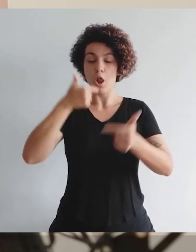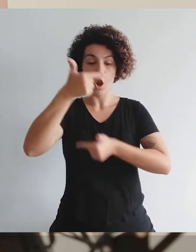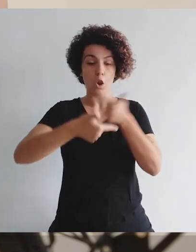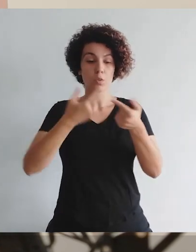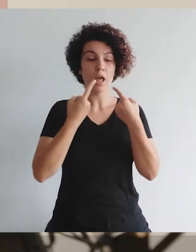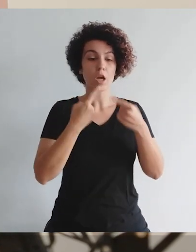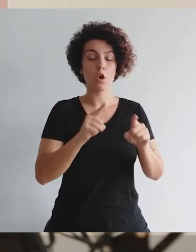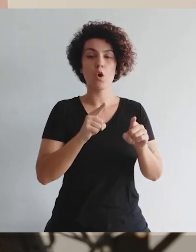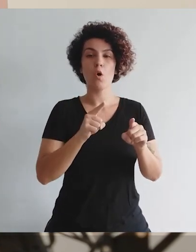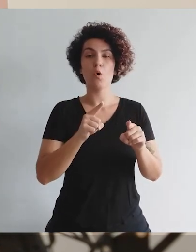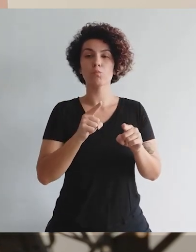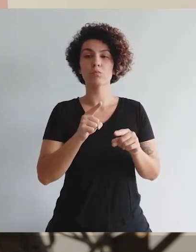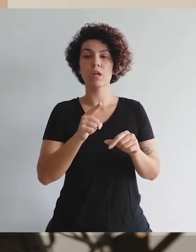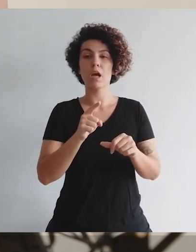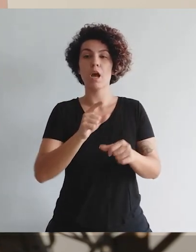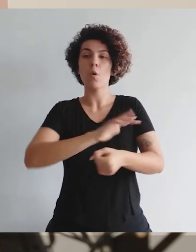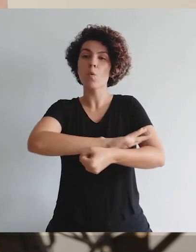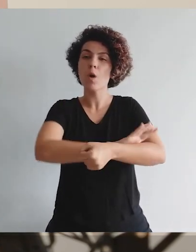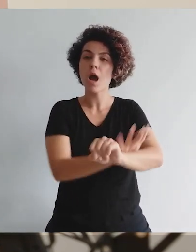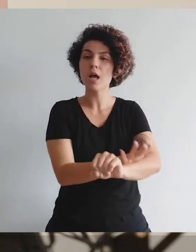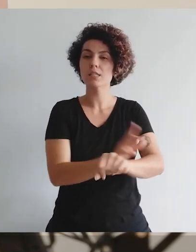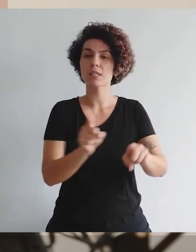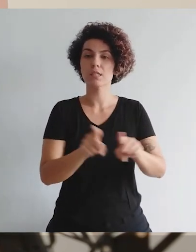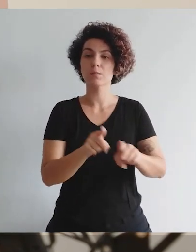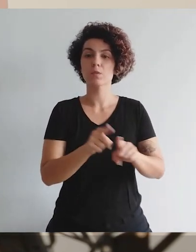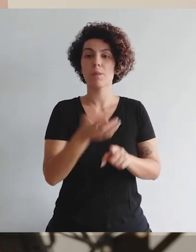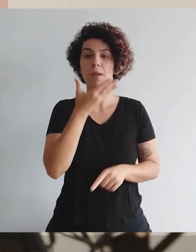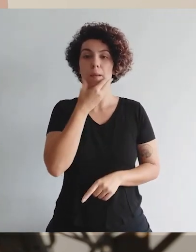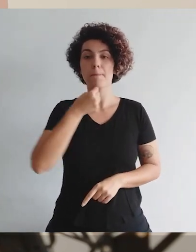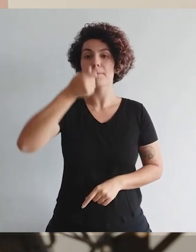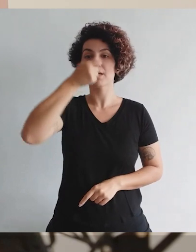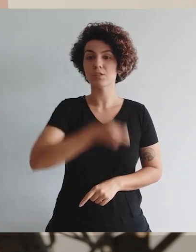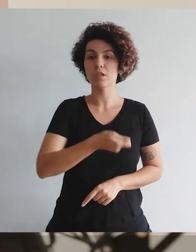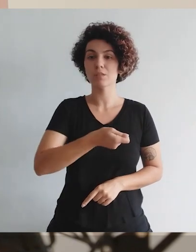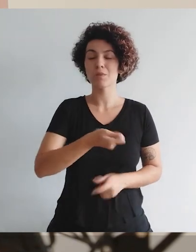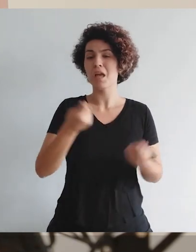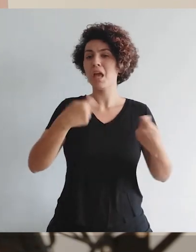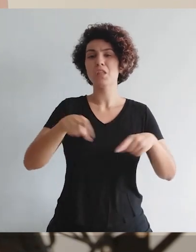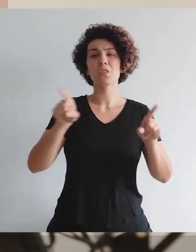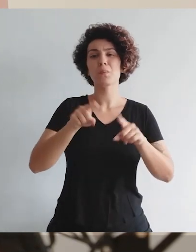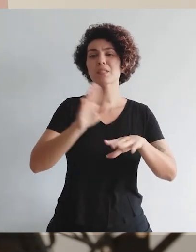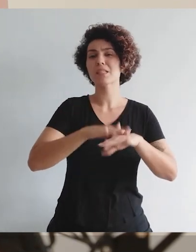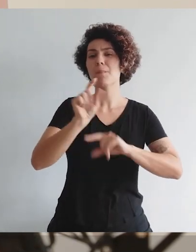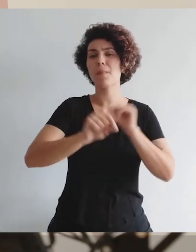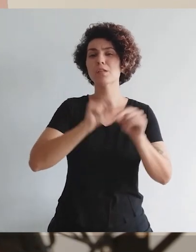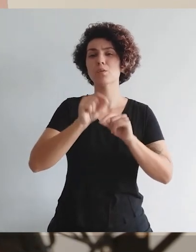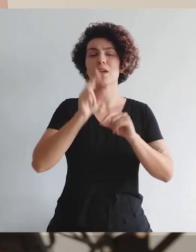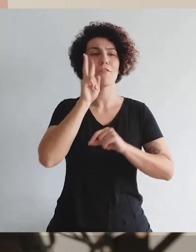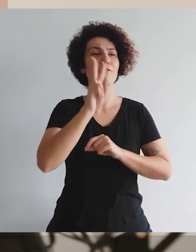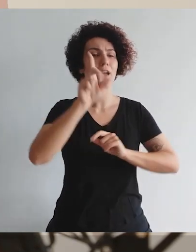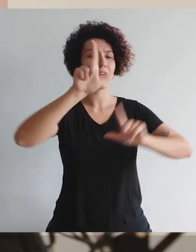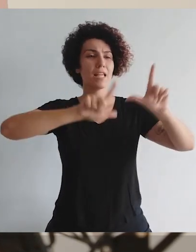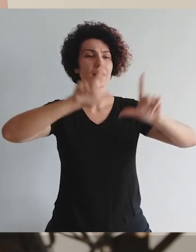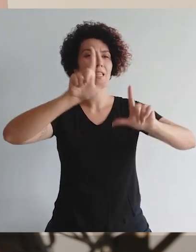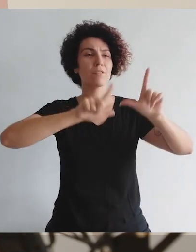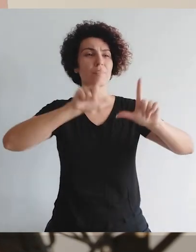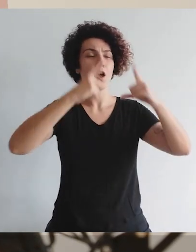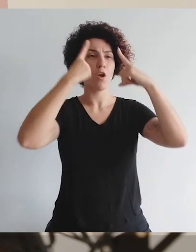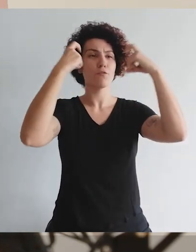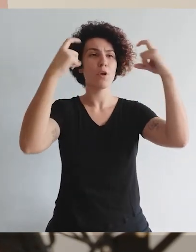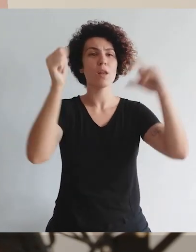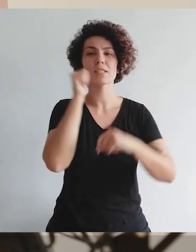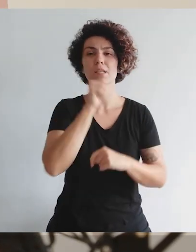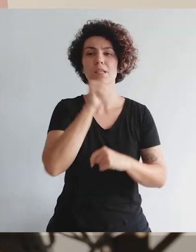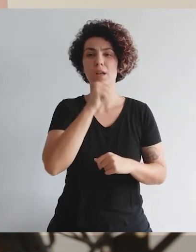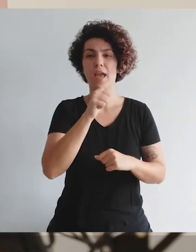vez mais para longe o racismo, machismo e que a gente não precise mais ver nos noticiários casos de violência contra a